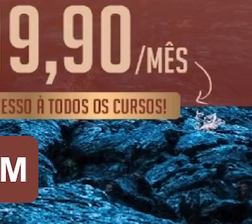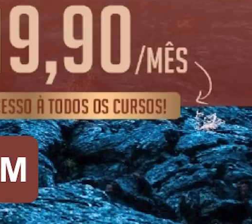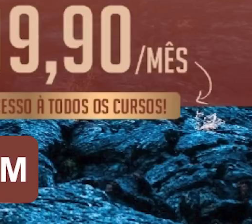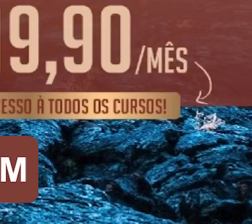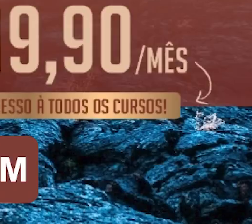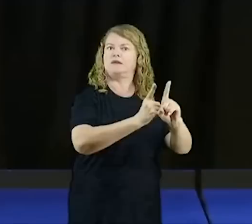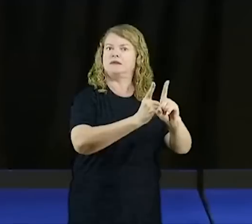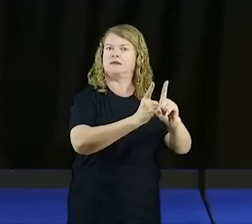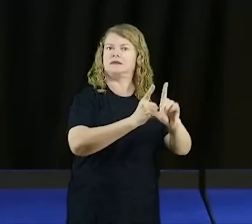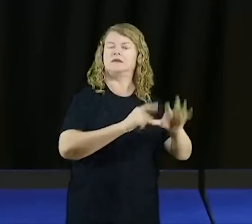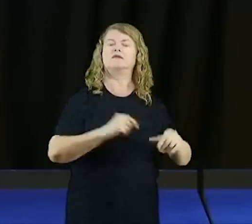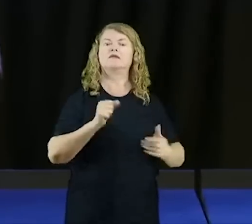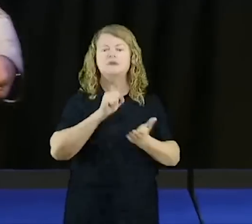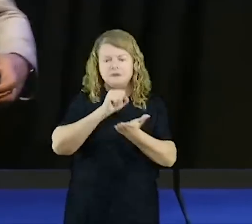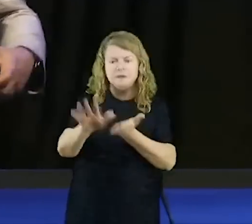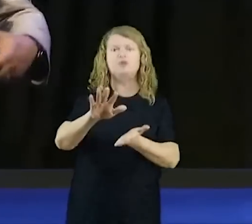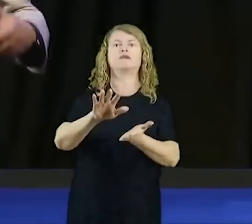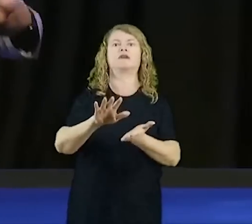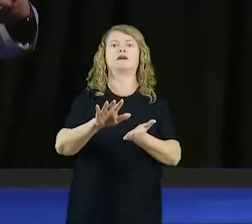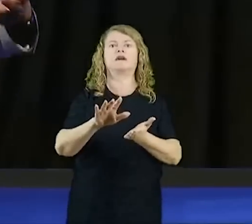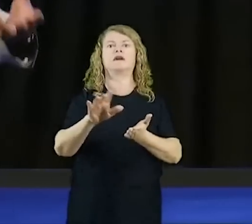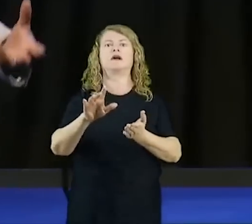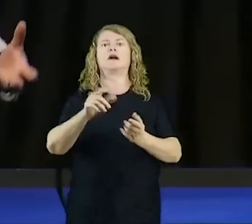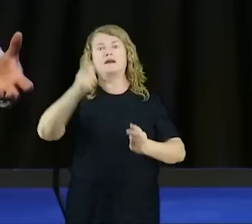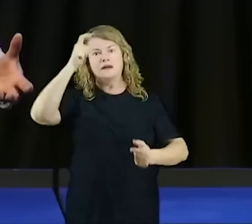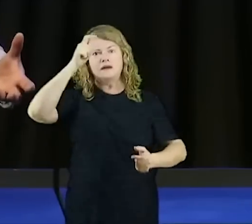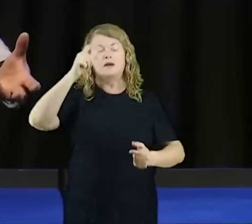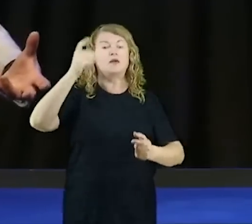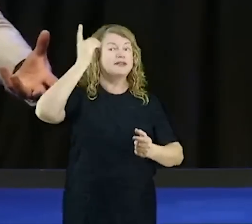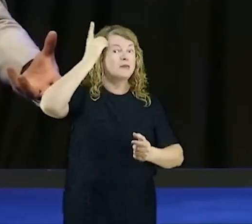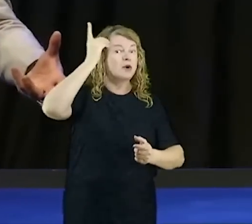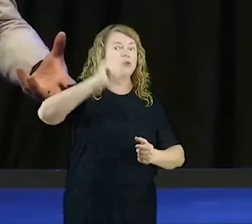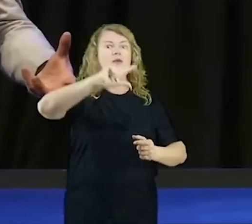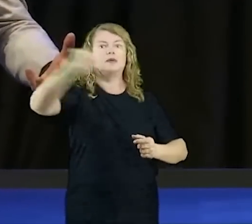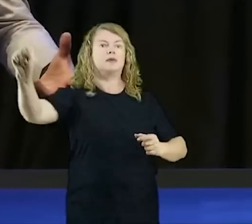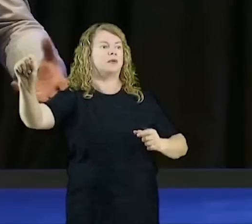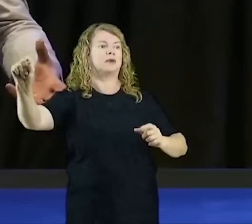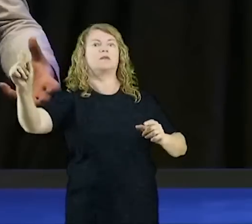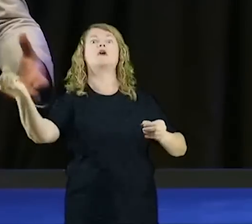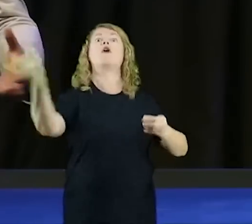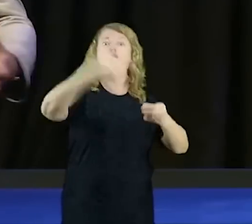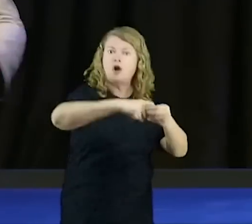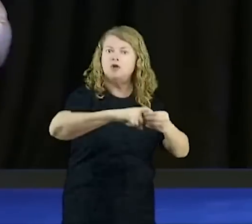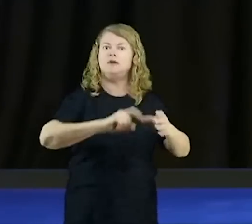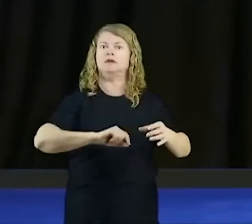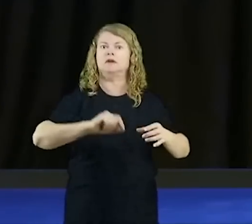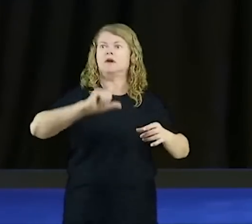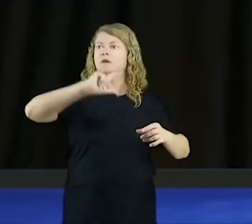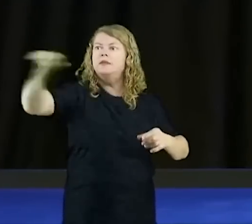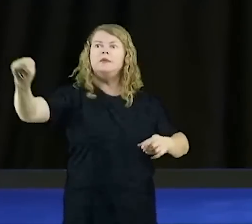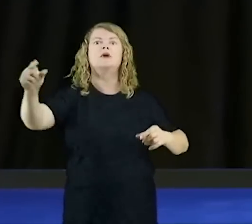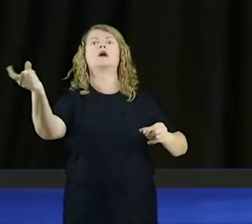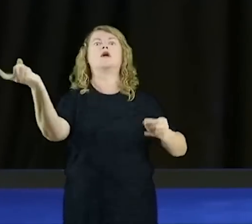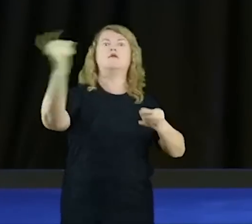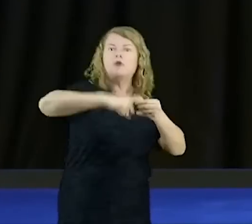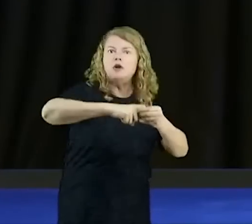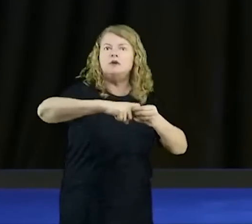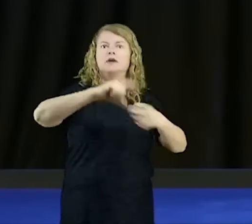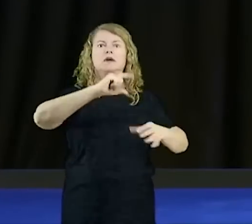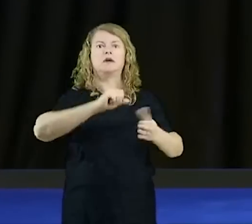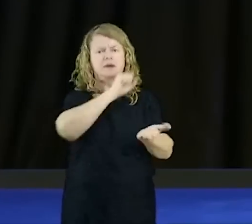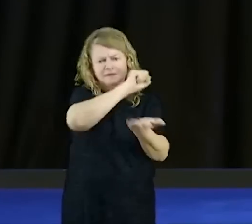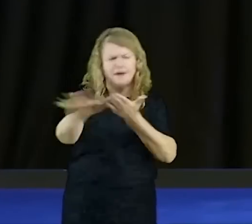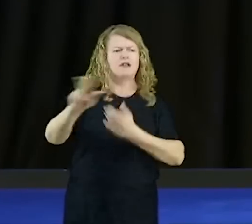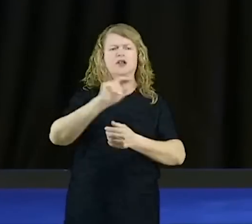volta, vai e volta. Por quê? Porque ele se alimenta de pecado. Não é que o diabo está te perseguindo, a Bíblia não